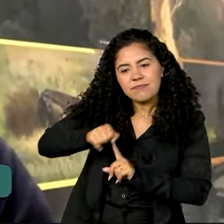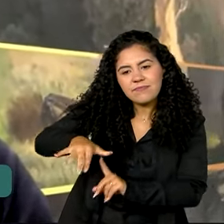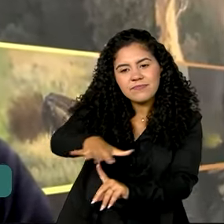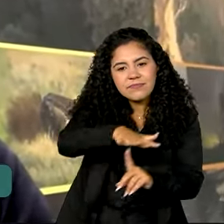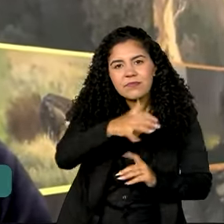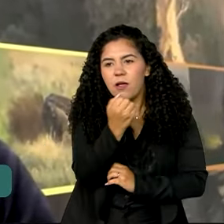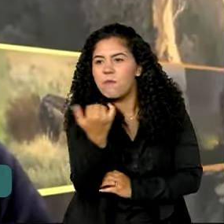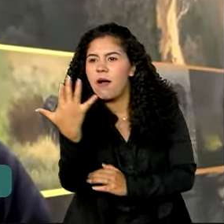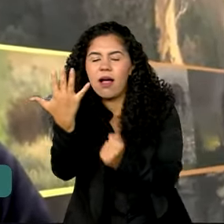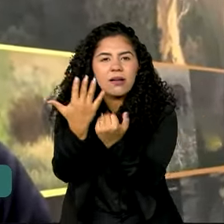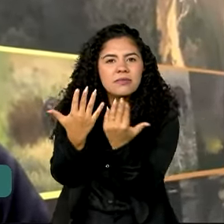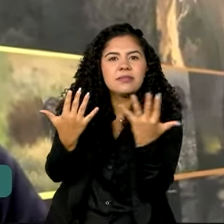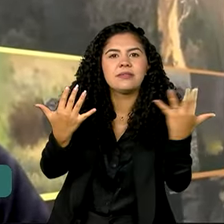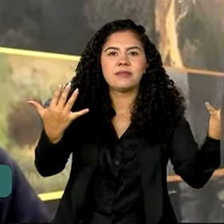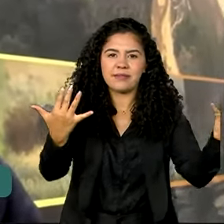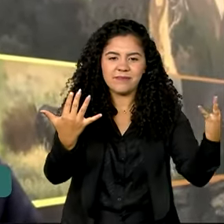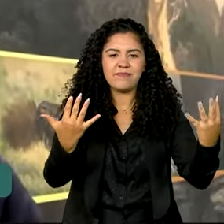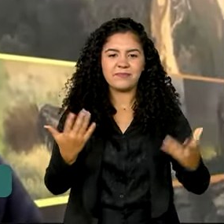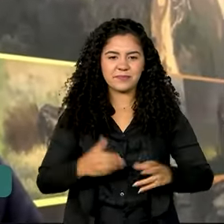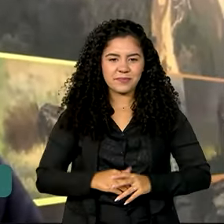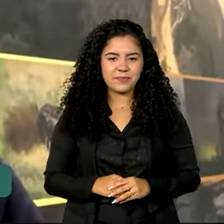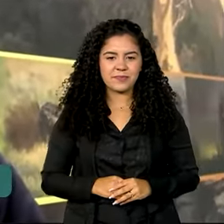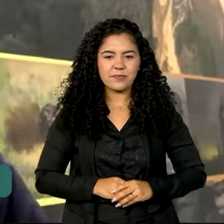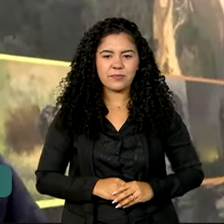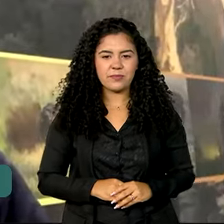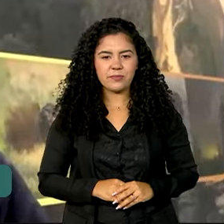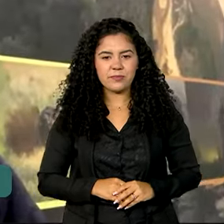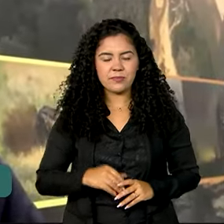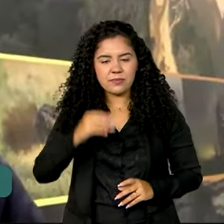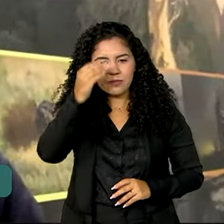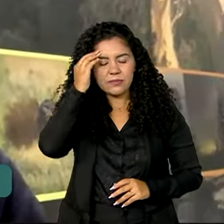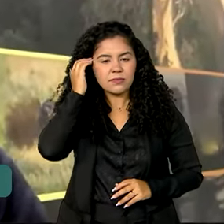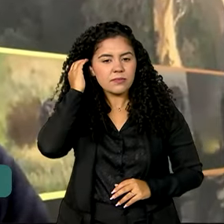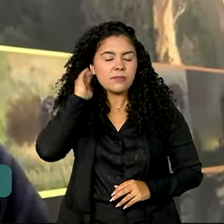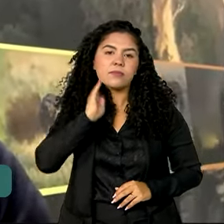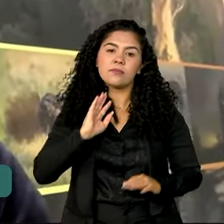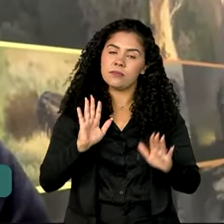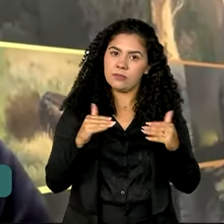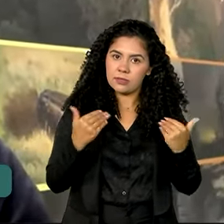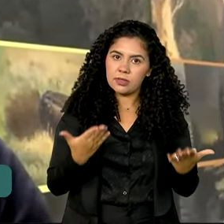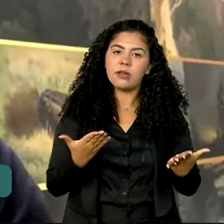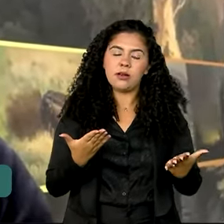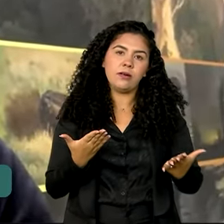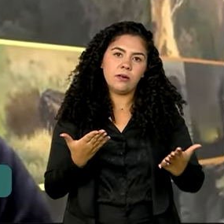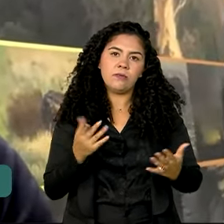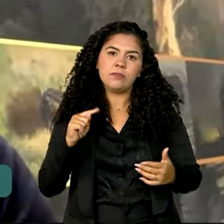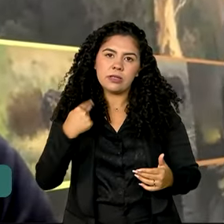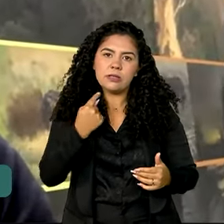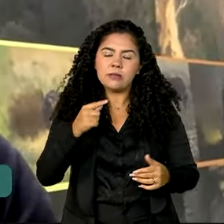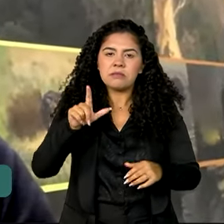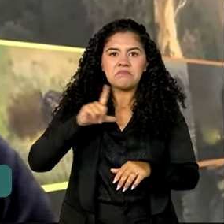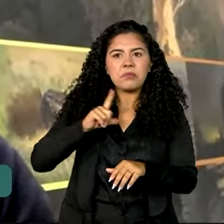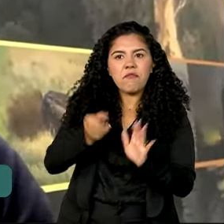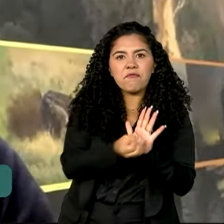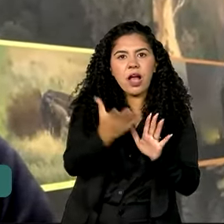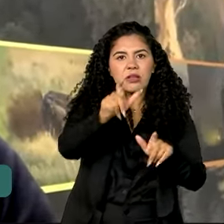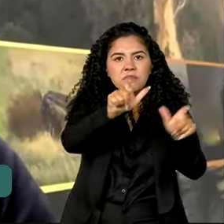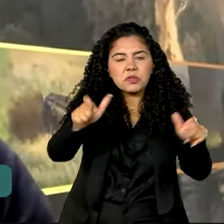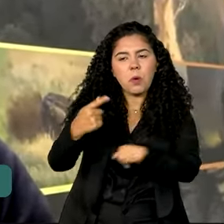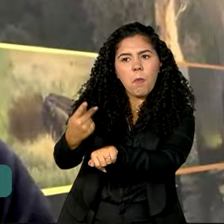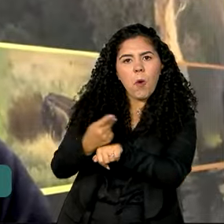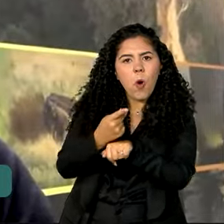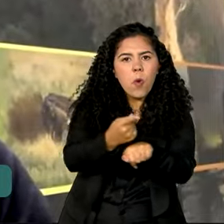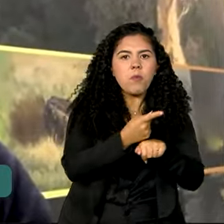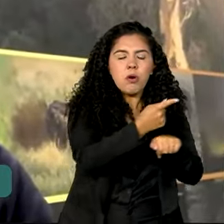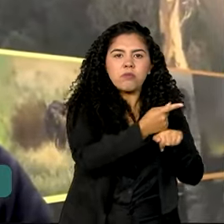através das atividades de aventura. Então, assim, a gente tem realmente uma procura, um